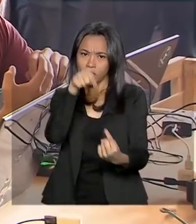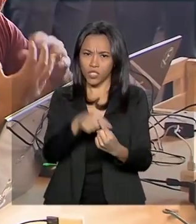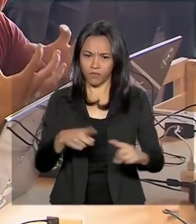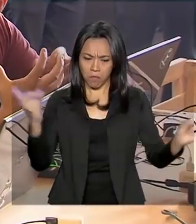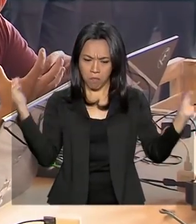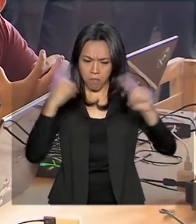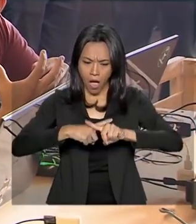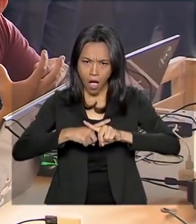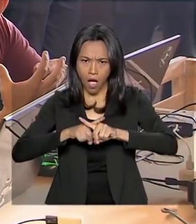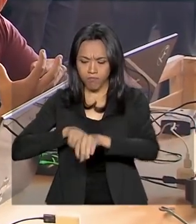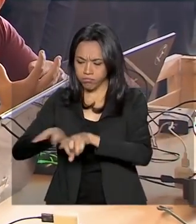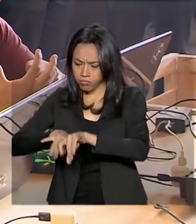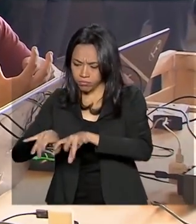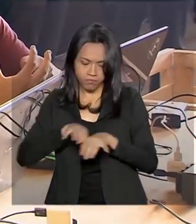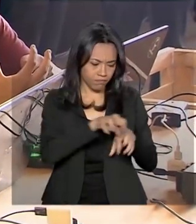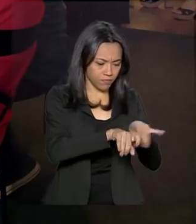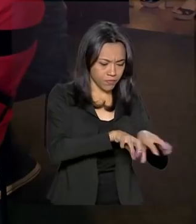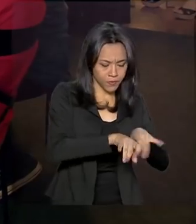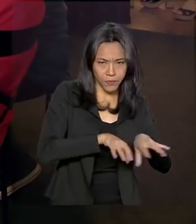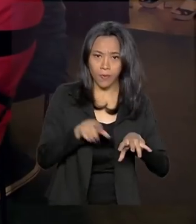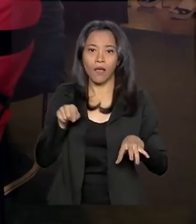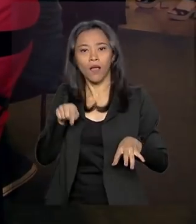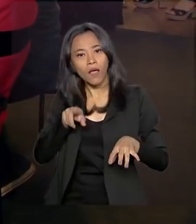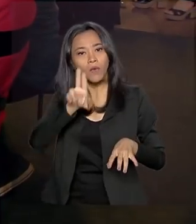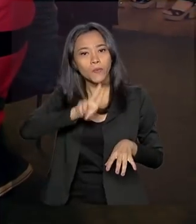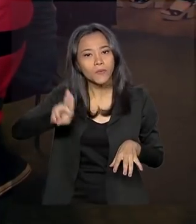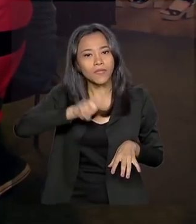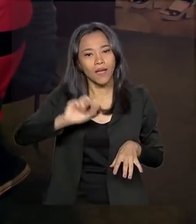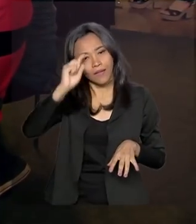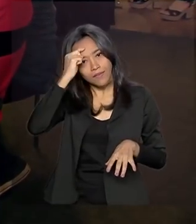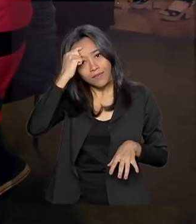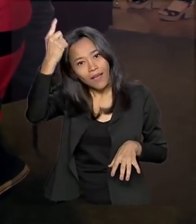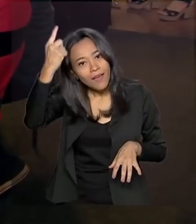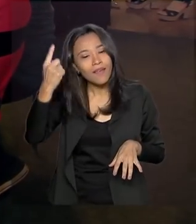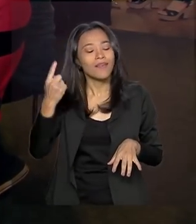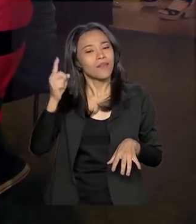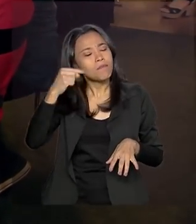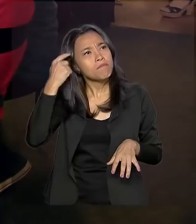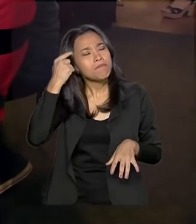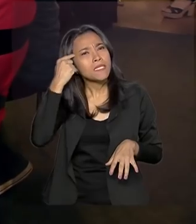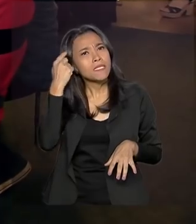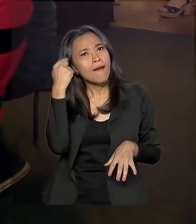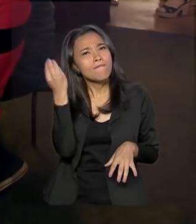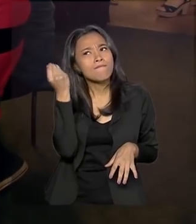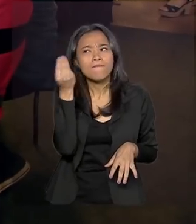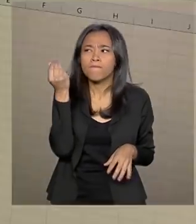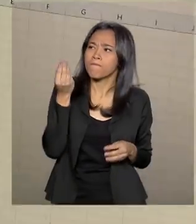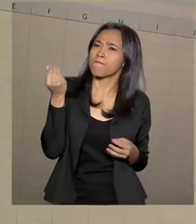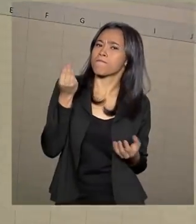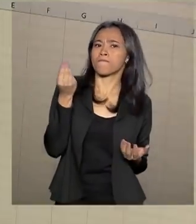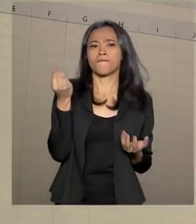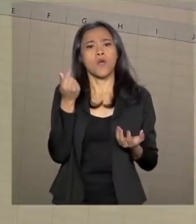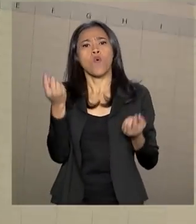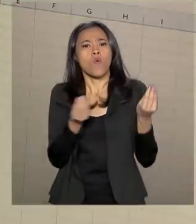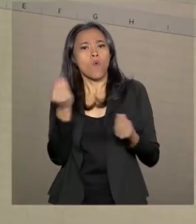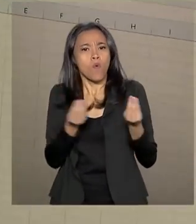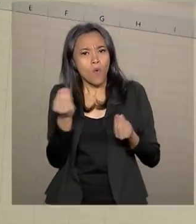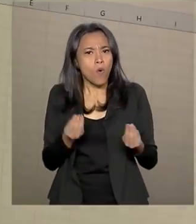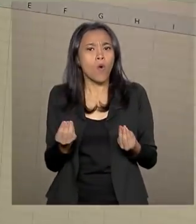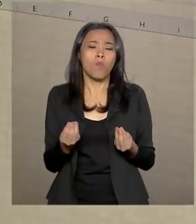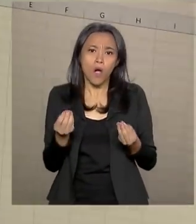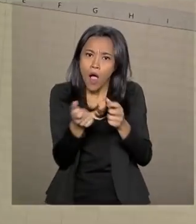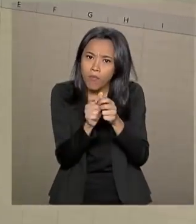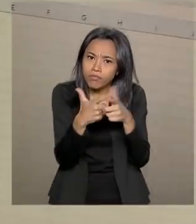designers e desenvolvedores de software é usar a criatividade para pensar ideias e reverter o quadro de queda na cobertura